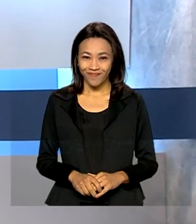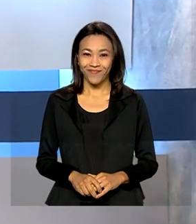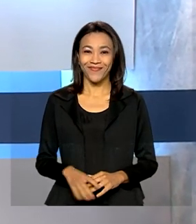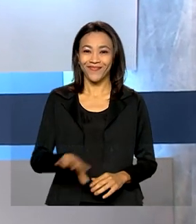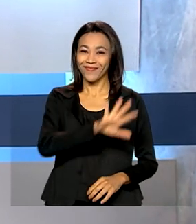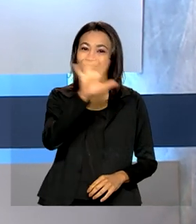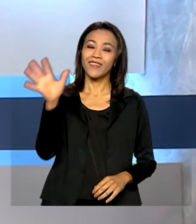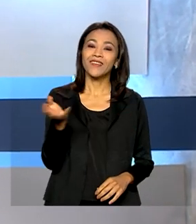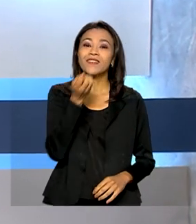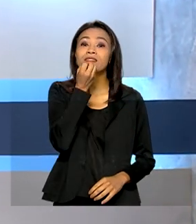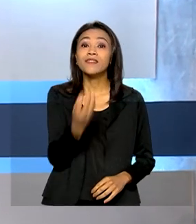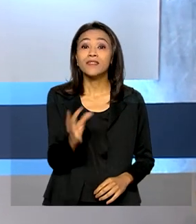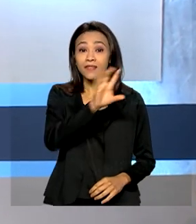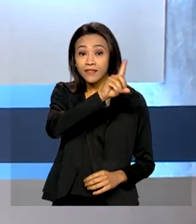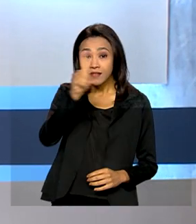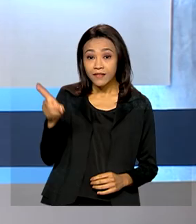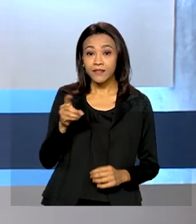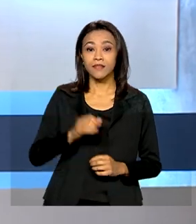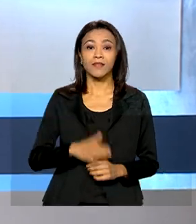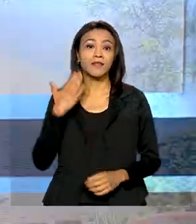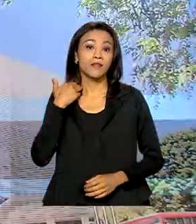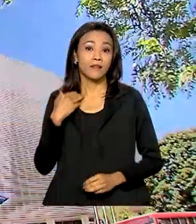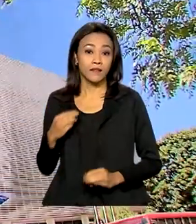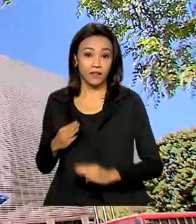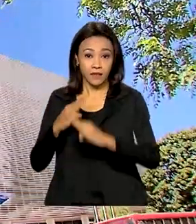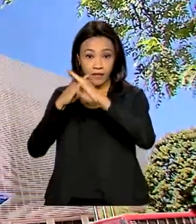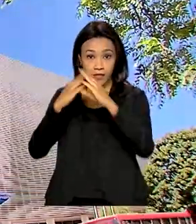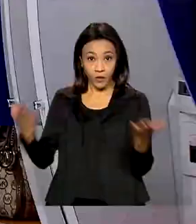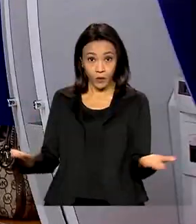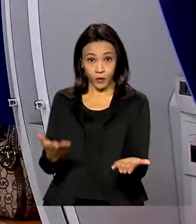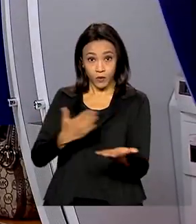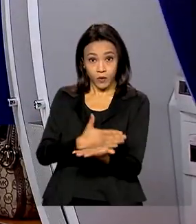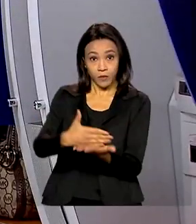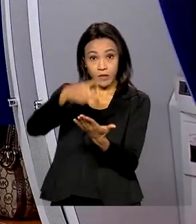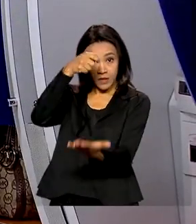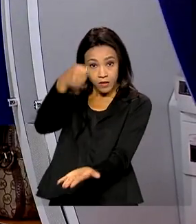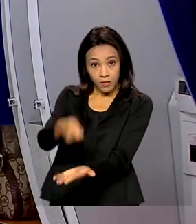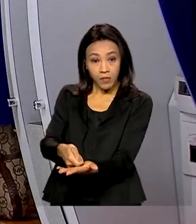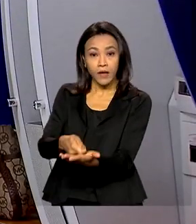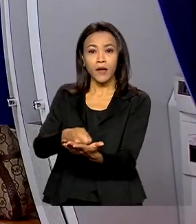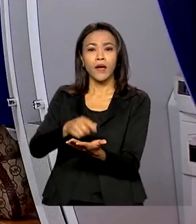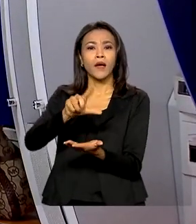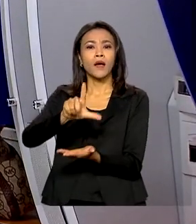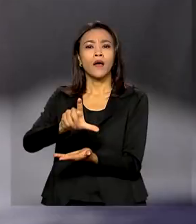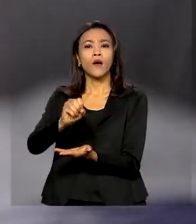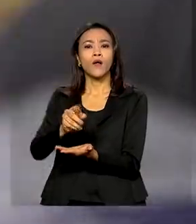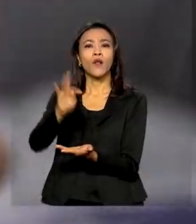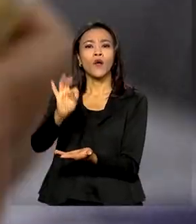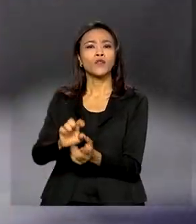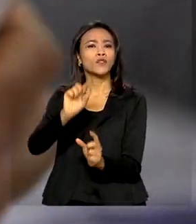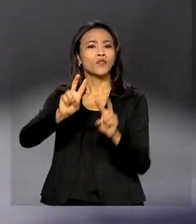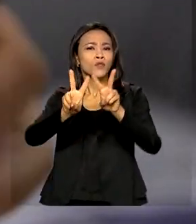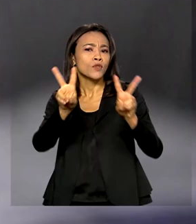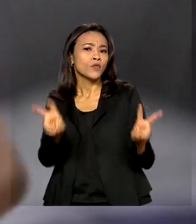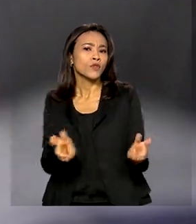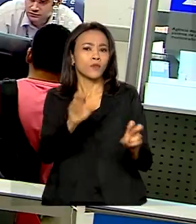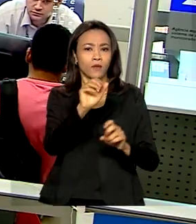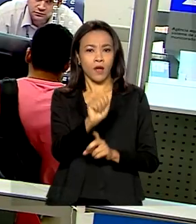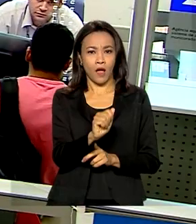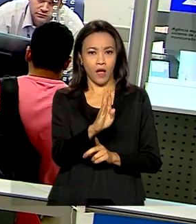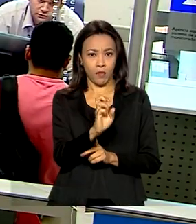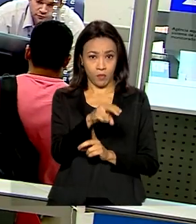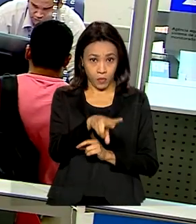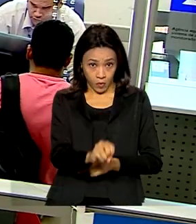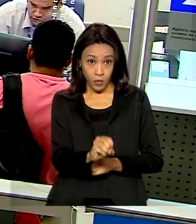Olá, bom dia. Caixa paga. A partir de hoje, lote complementar do abono salarial para cerca de um